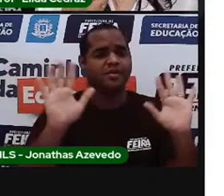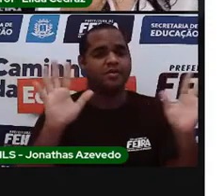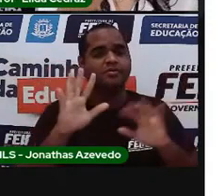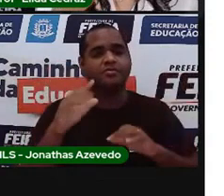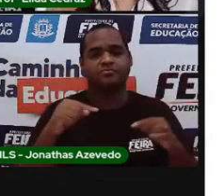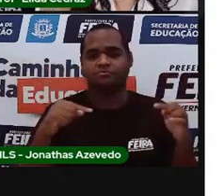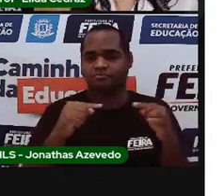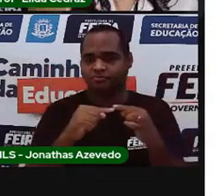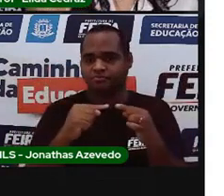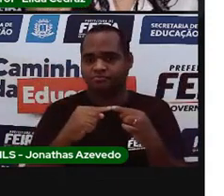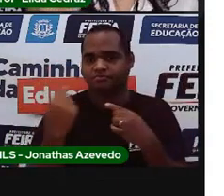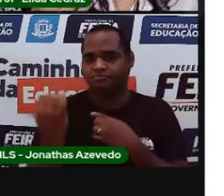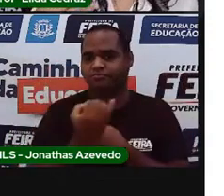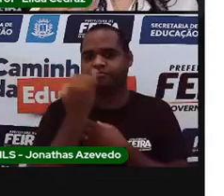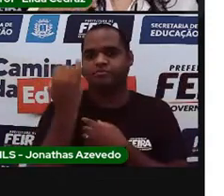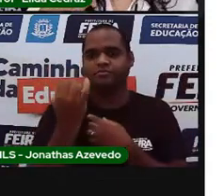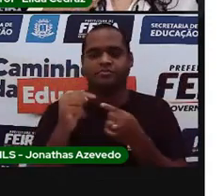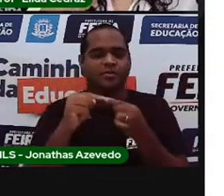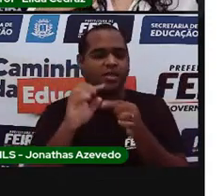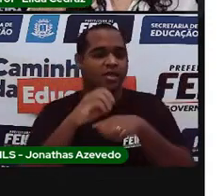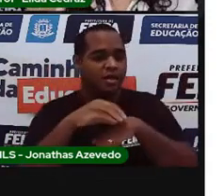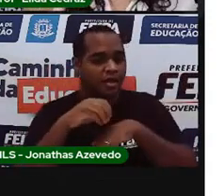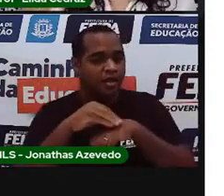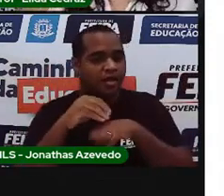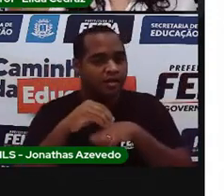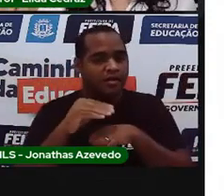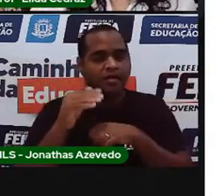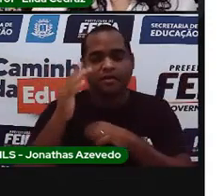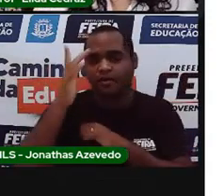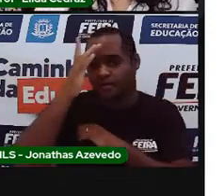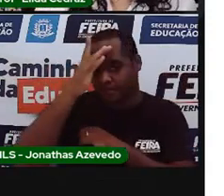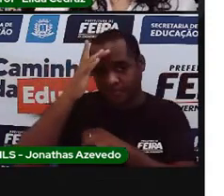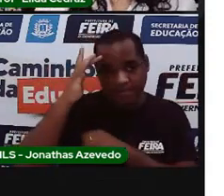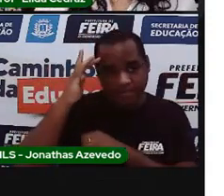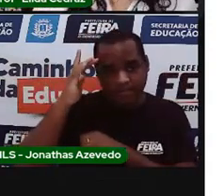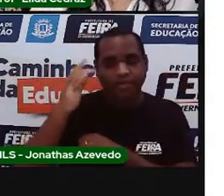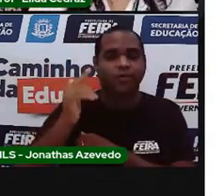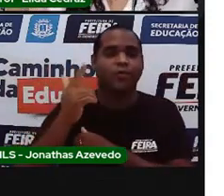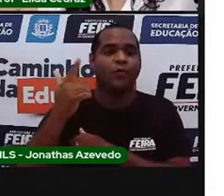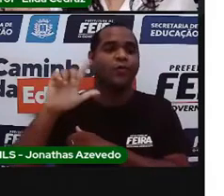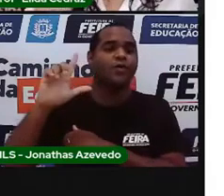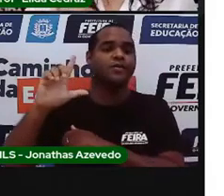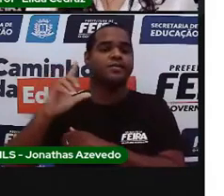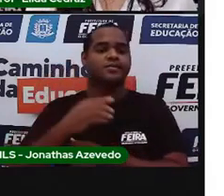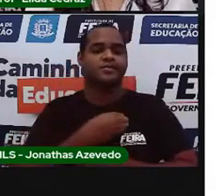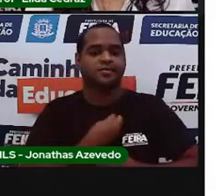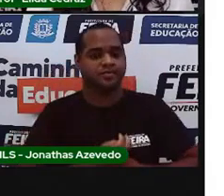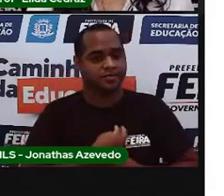transmissão oral. A gente passa para a próxima geração.